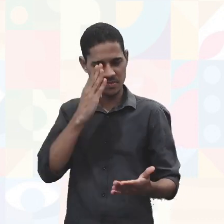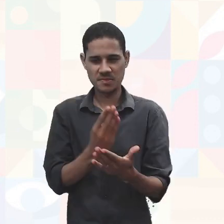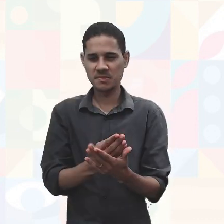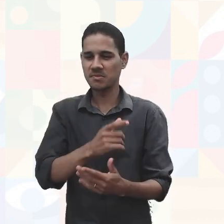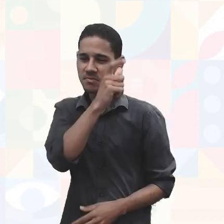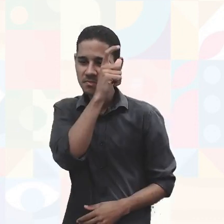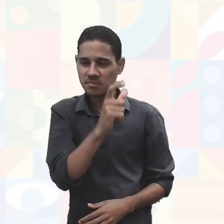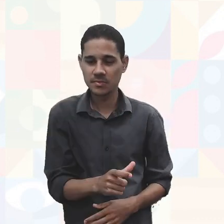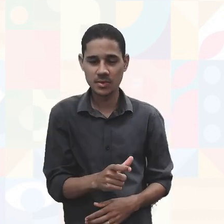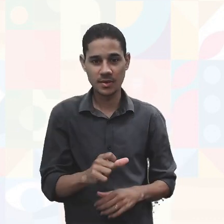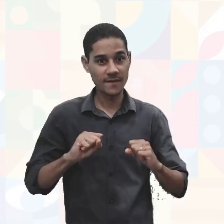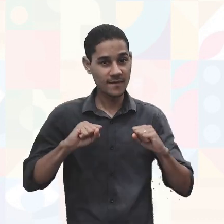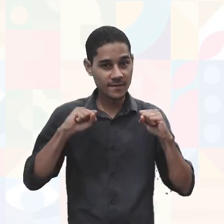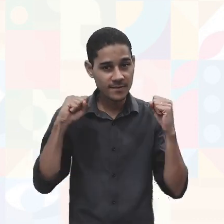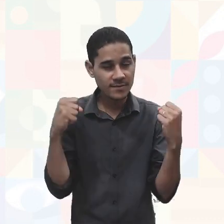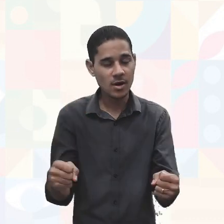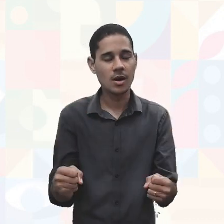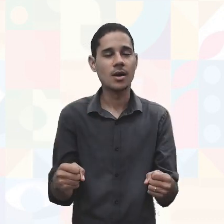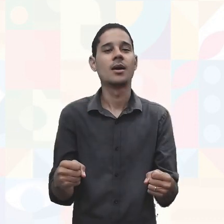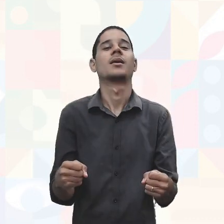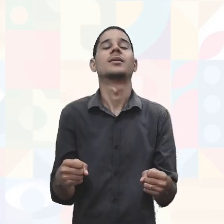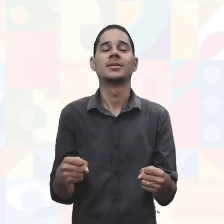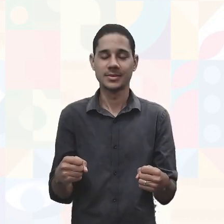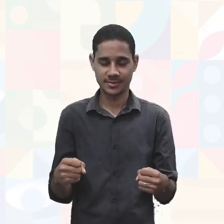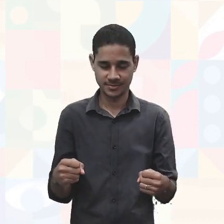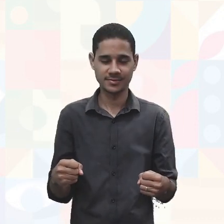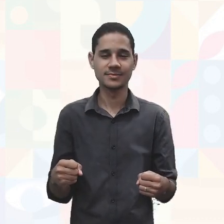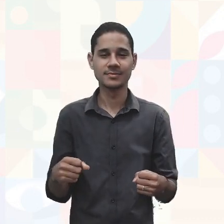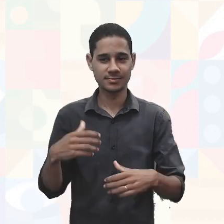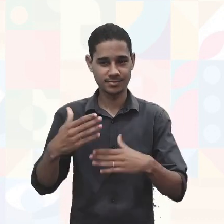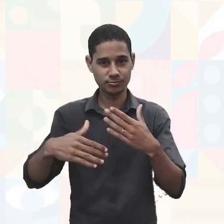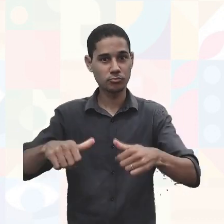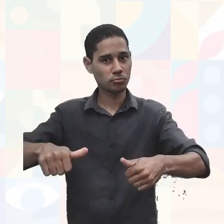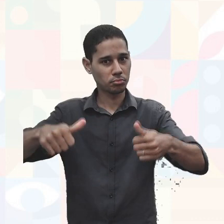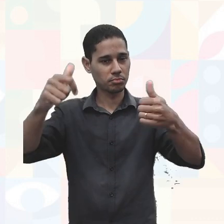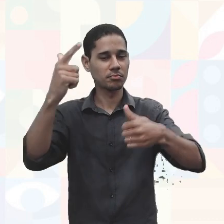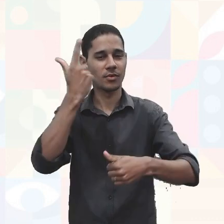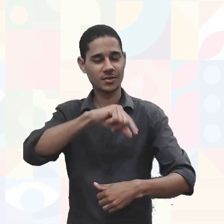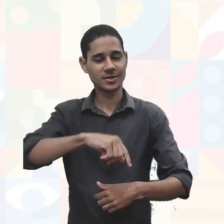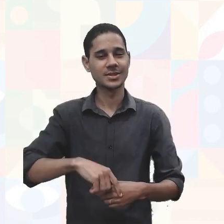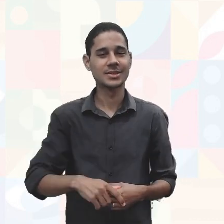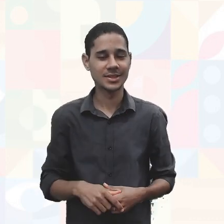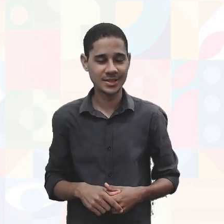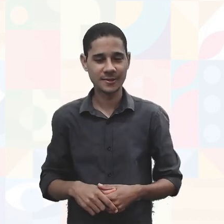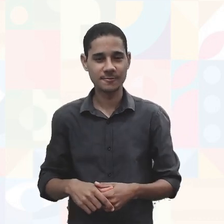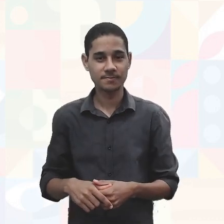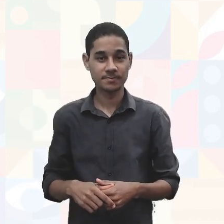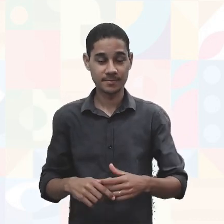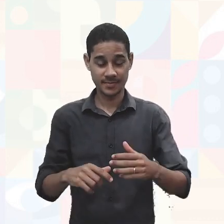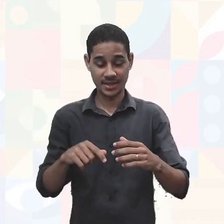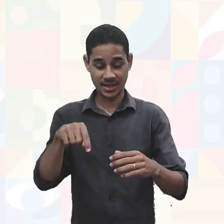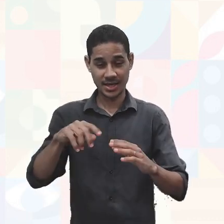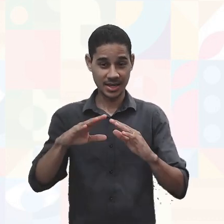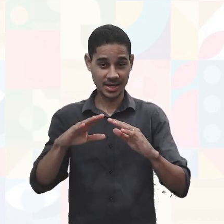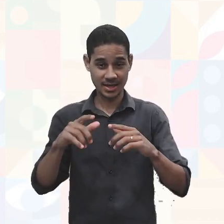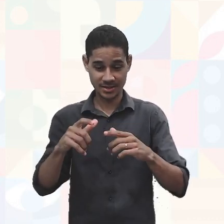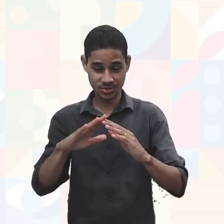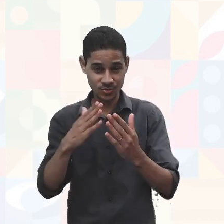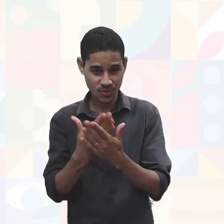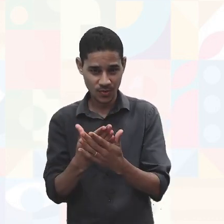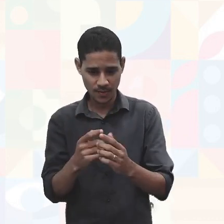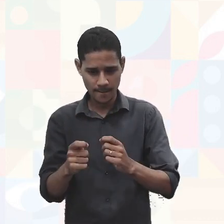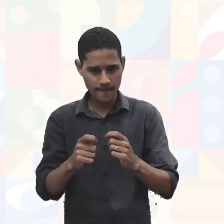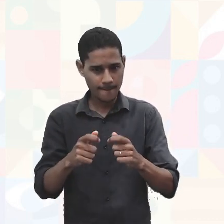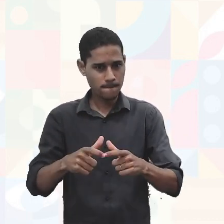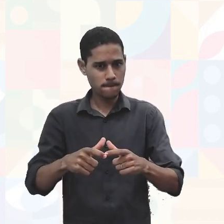se dedicando a resultados positivos. A administração dessa instituição irá crescer.